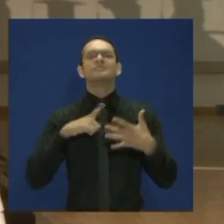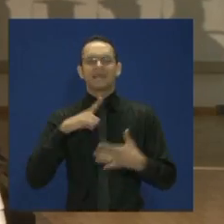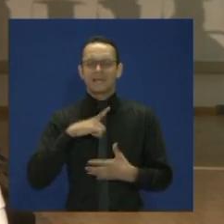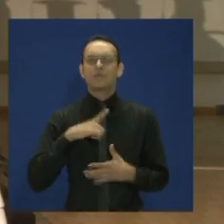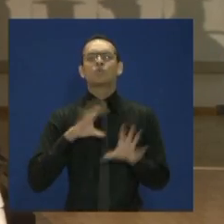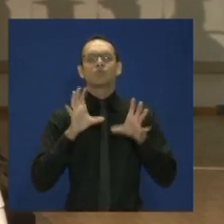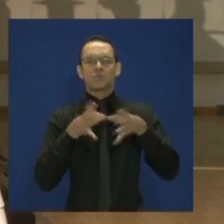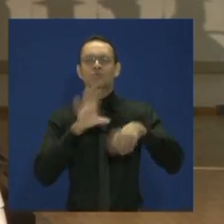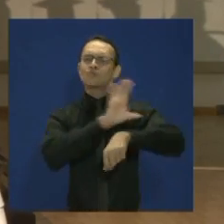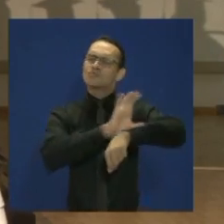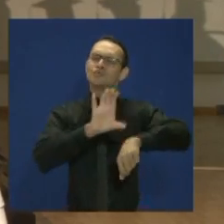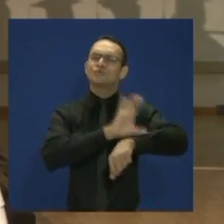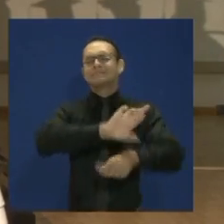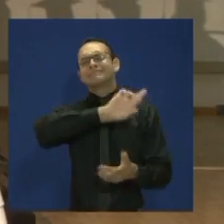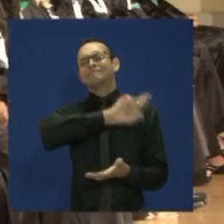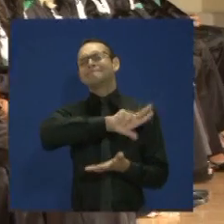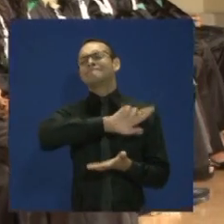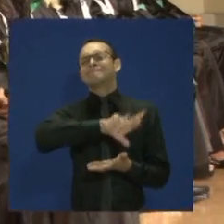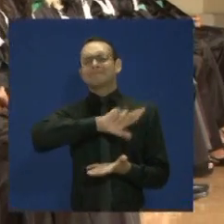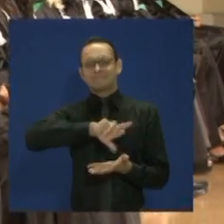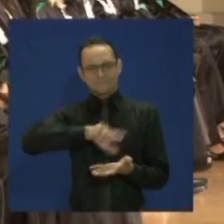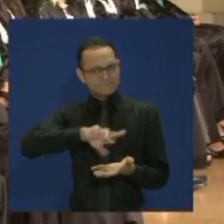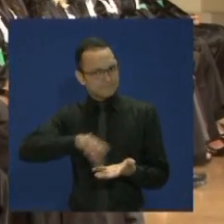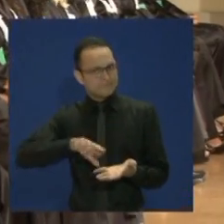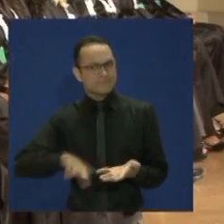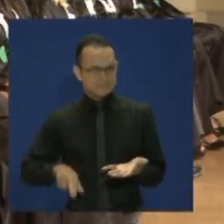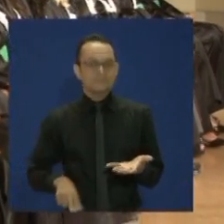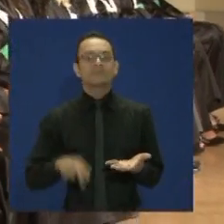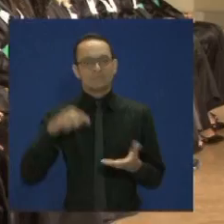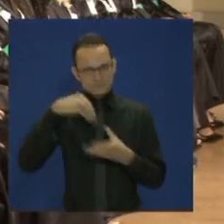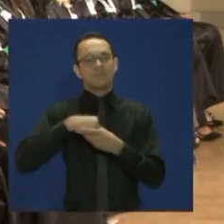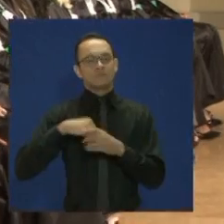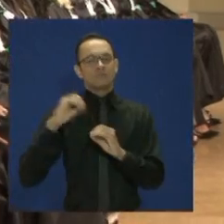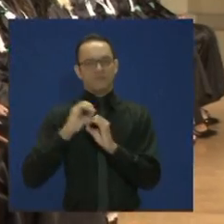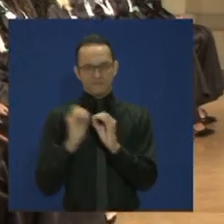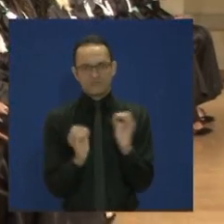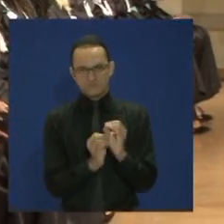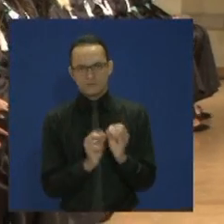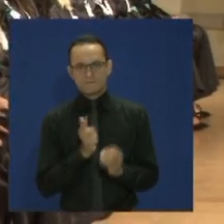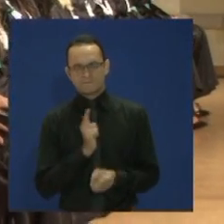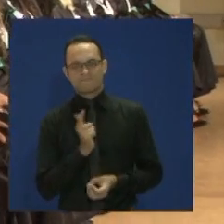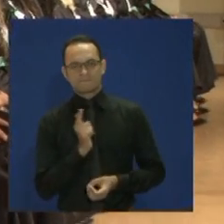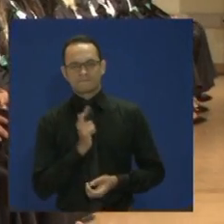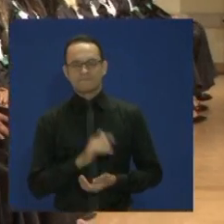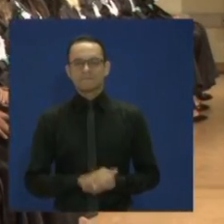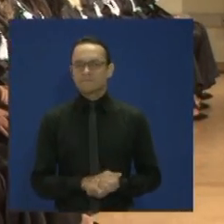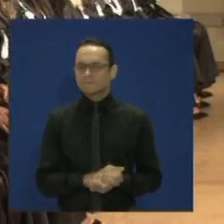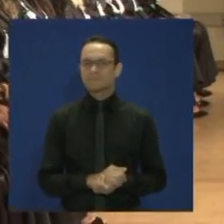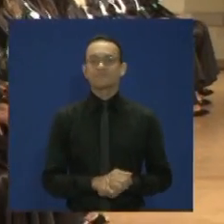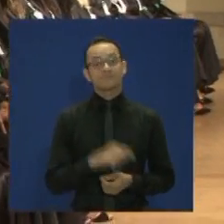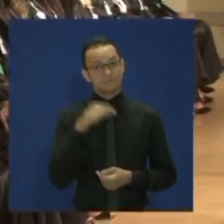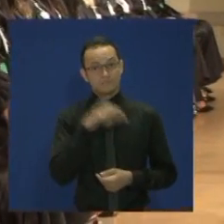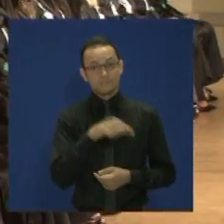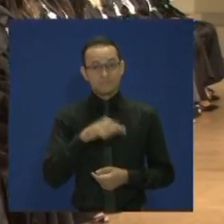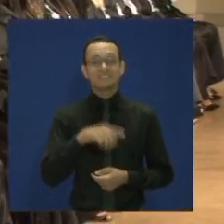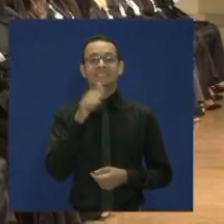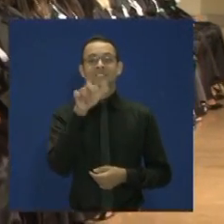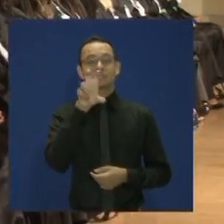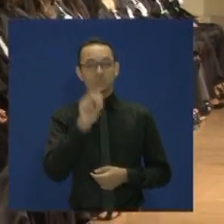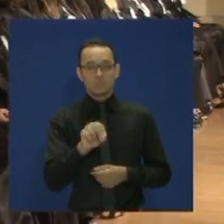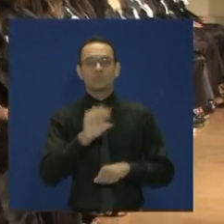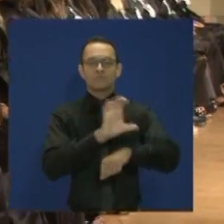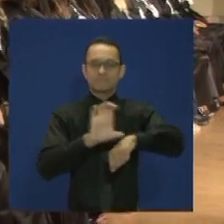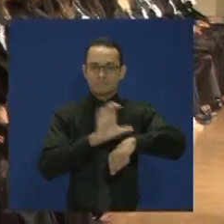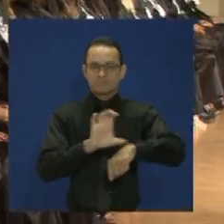cursos de graduação que são oferecidos pela UFG. Somem-se a esses 150 cursos de